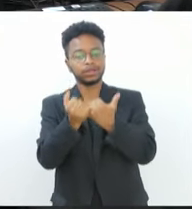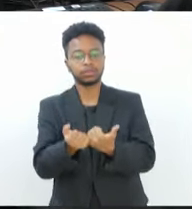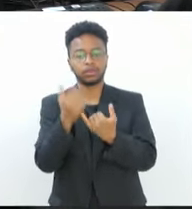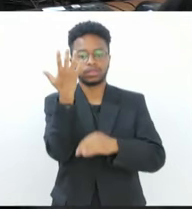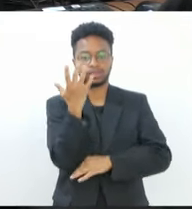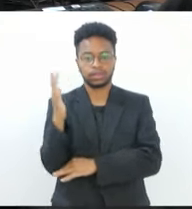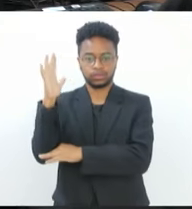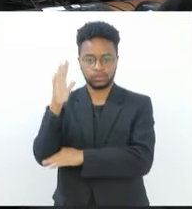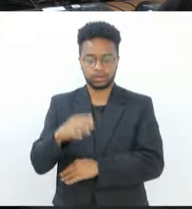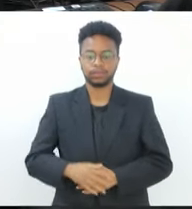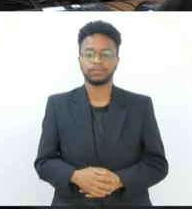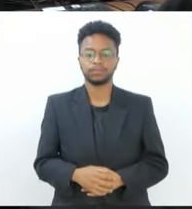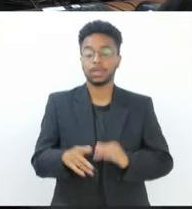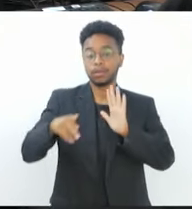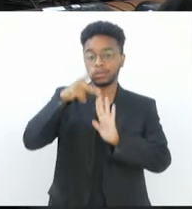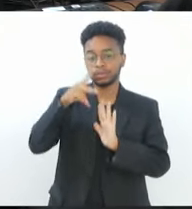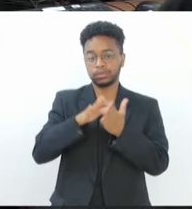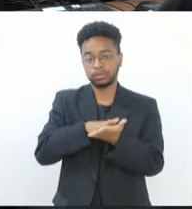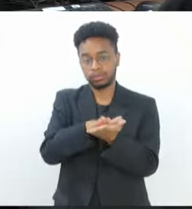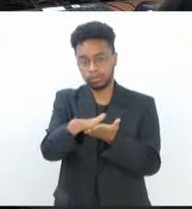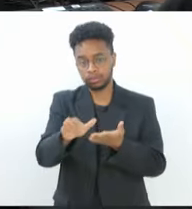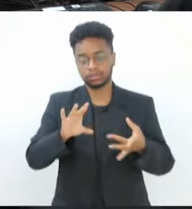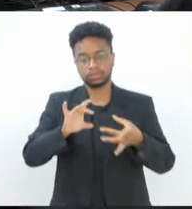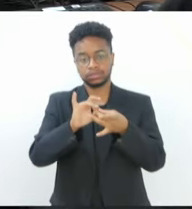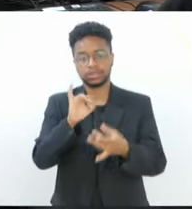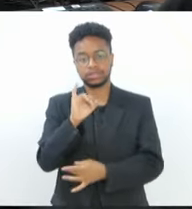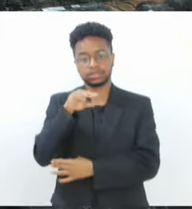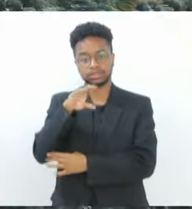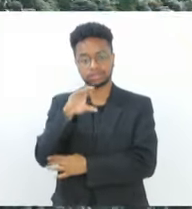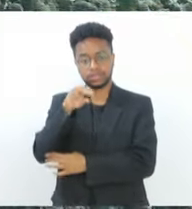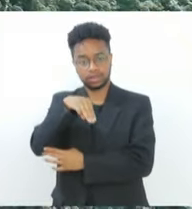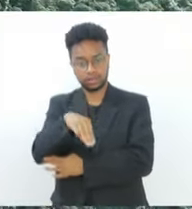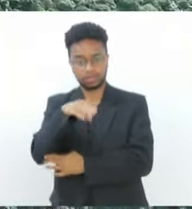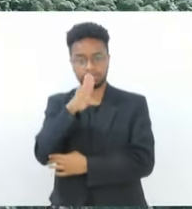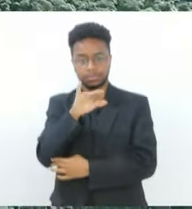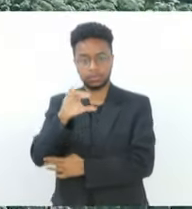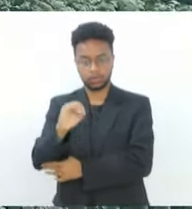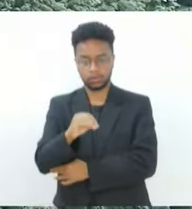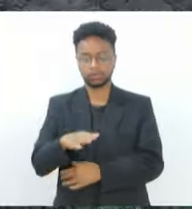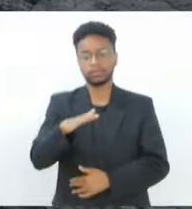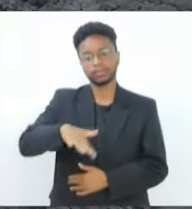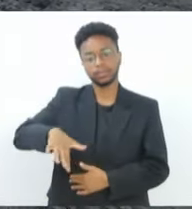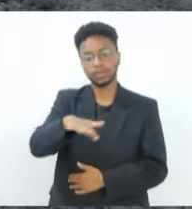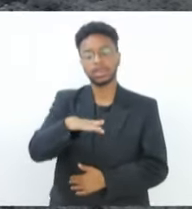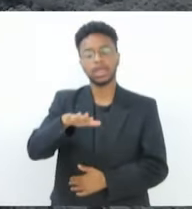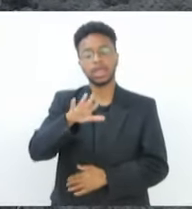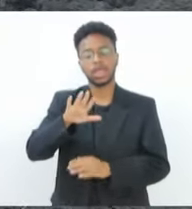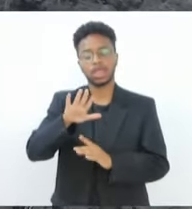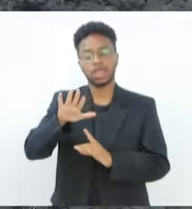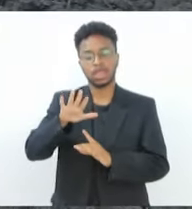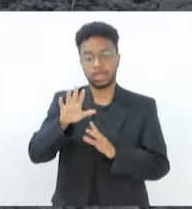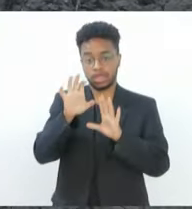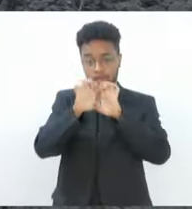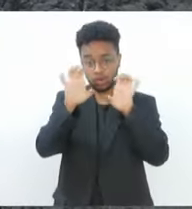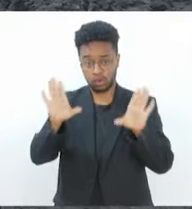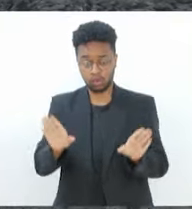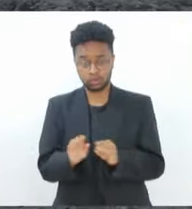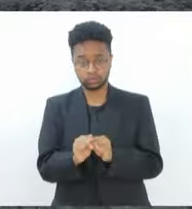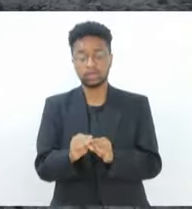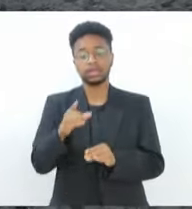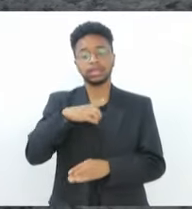Natural. A portaria foi publicada pelo ICMBio. O Parque Ecológico Mico Leão Dourado tem uma área de